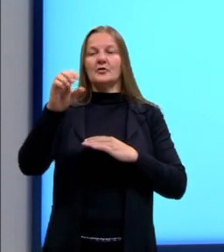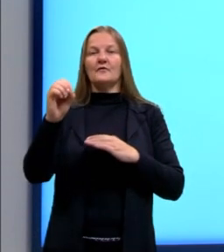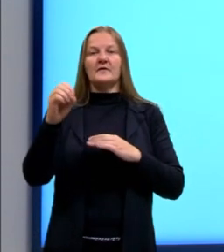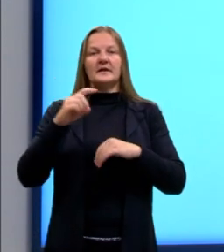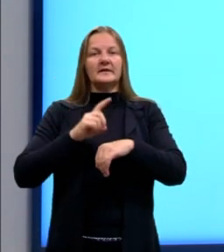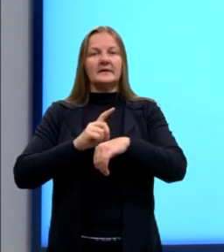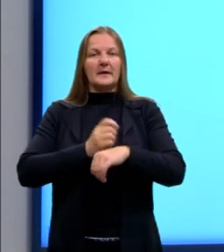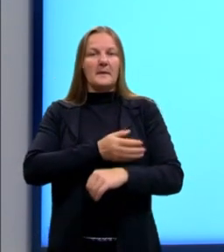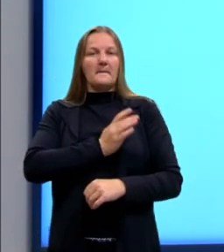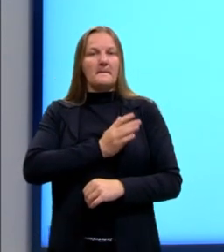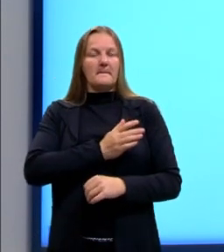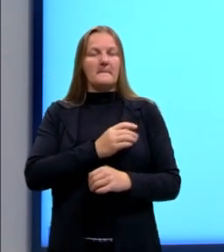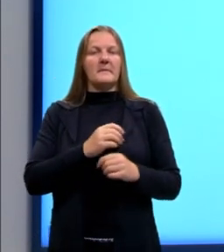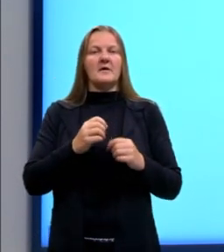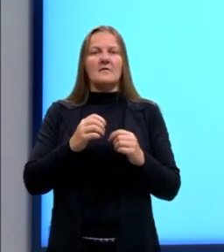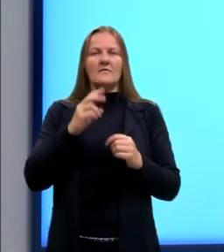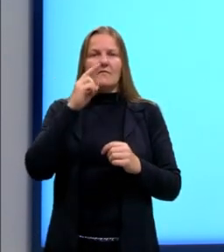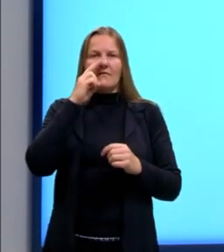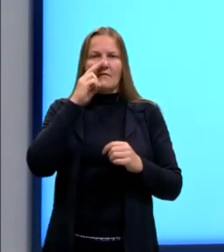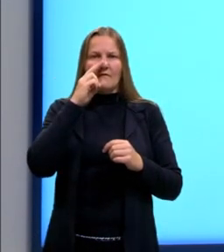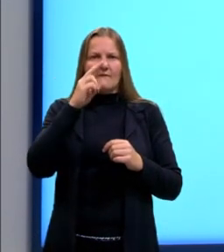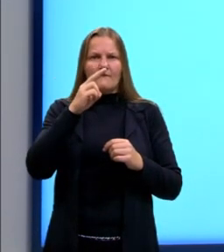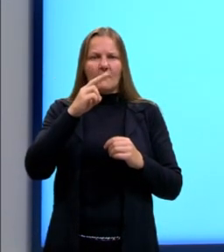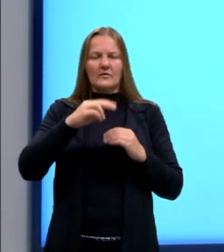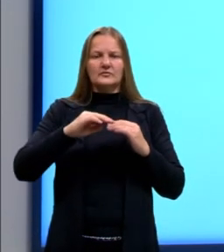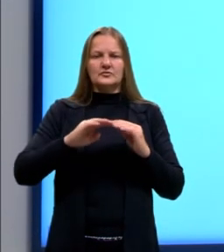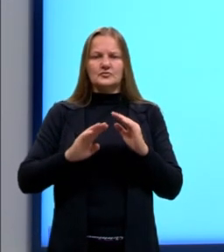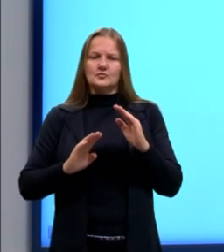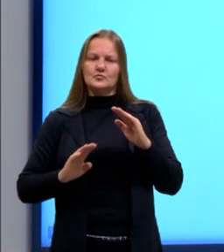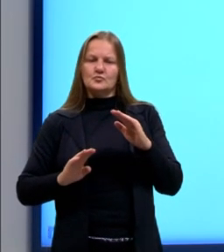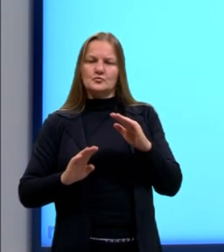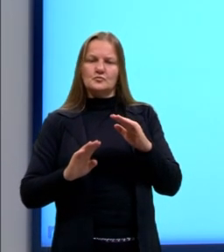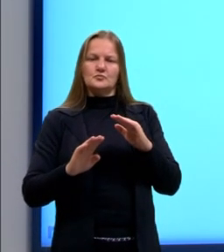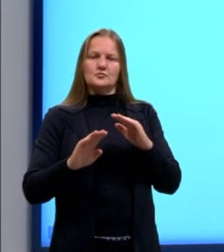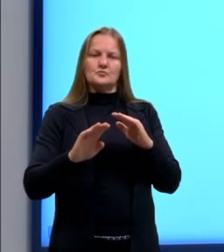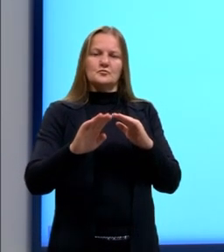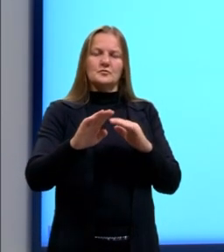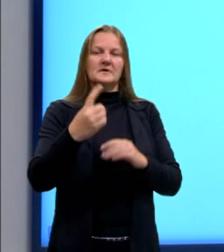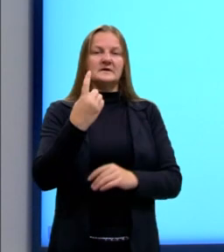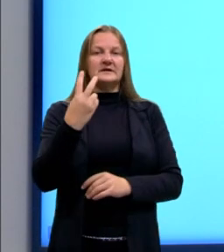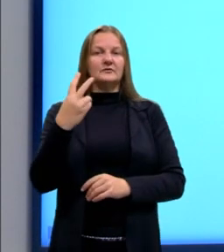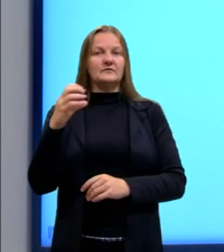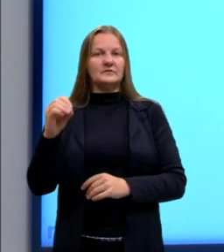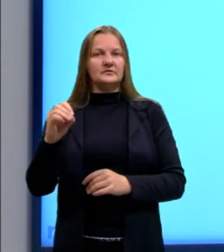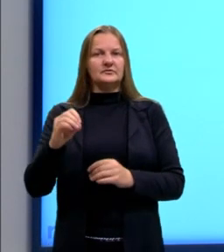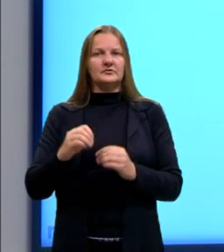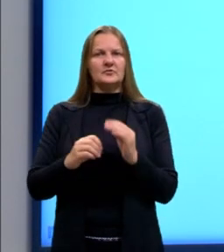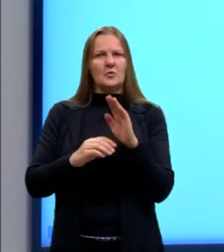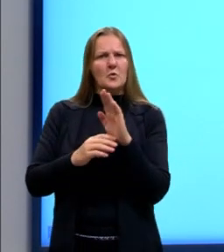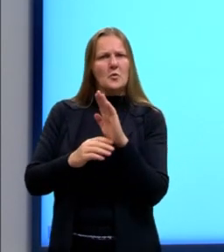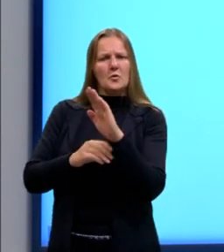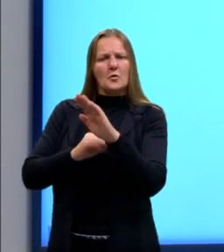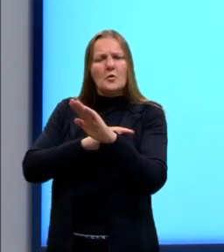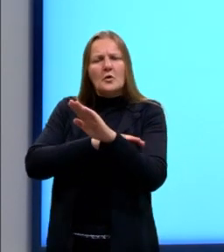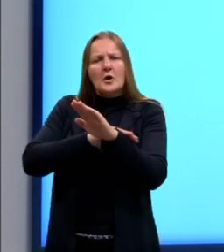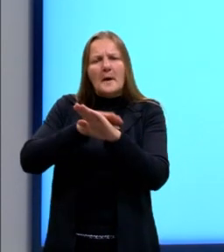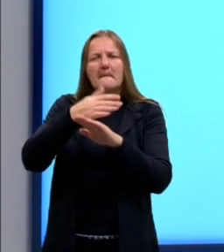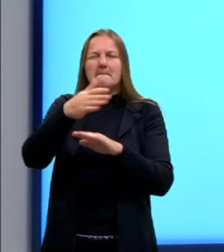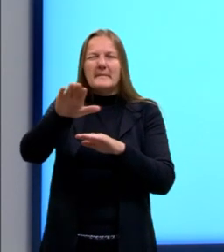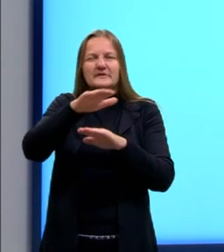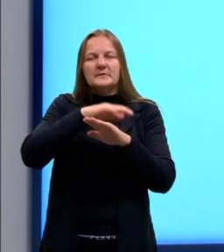por minuto, forte no plano, 120 batimentos por minuto, subida moderada,